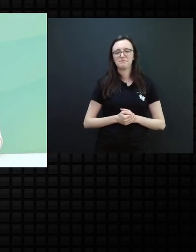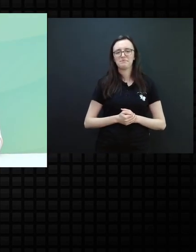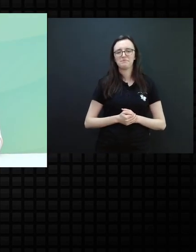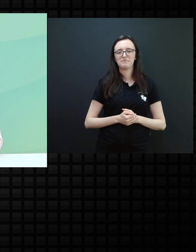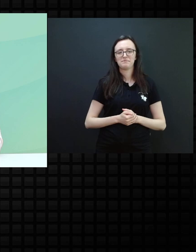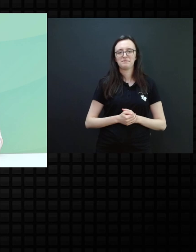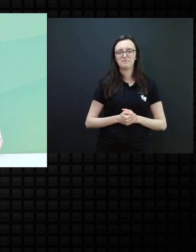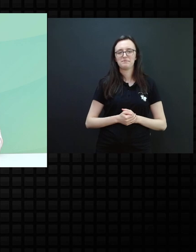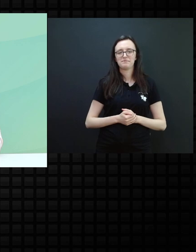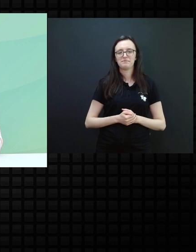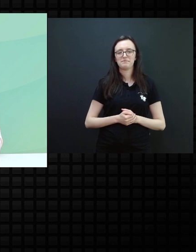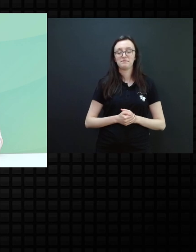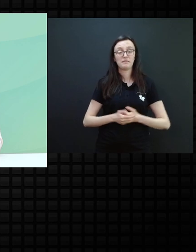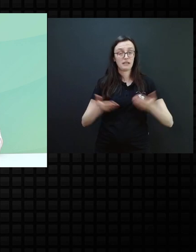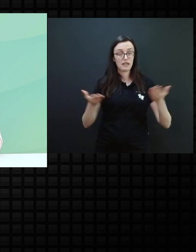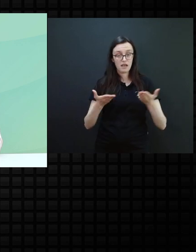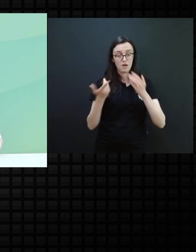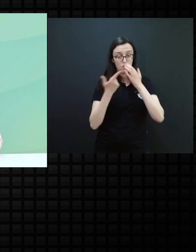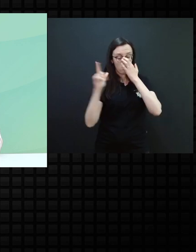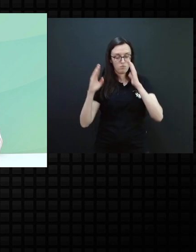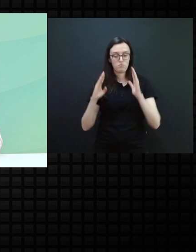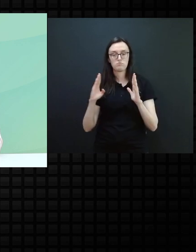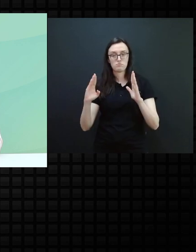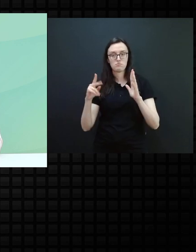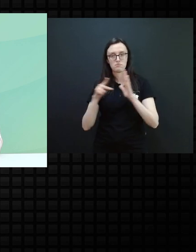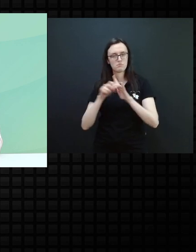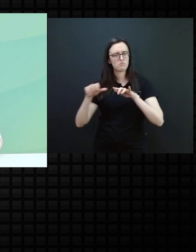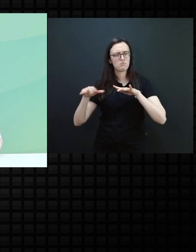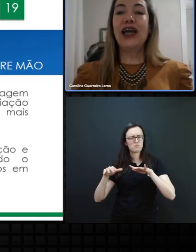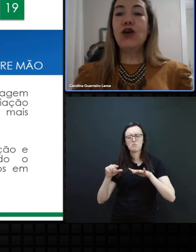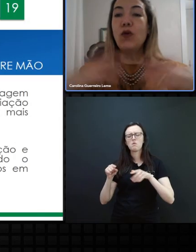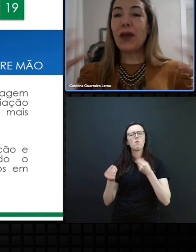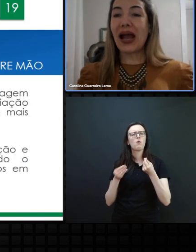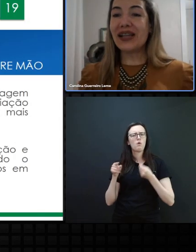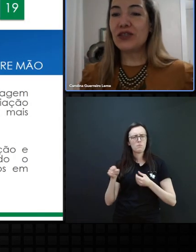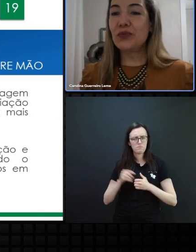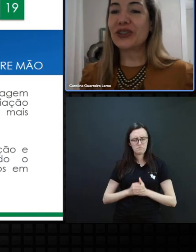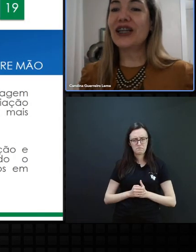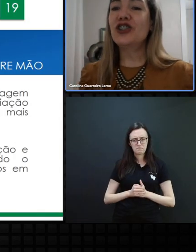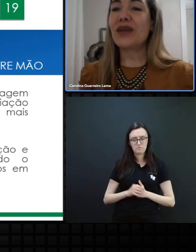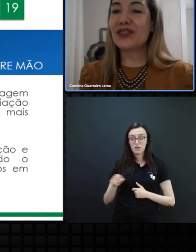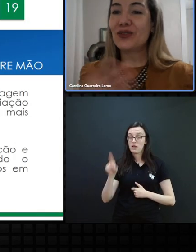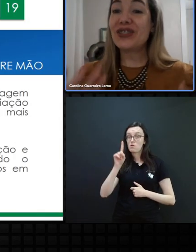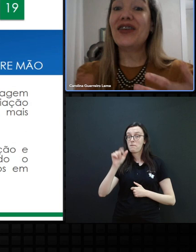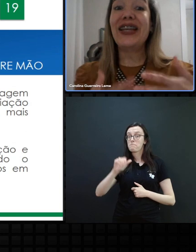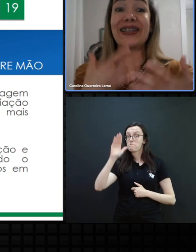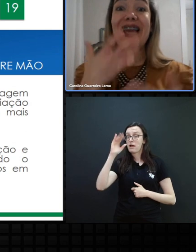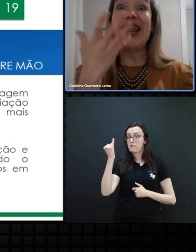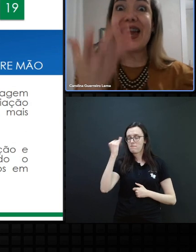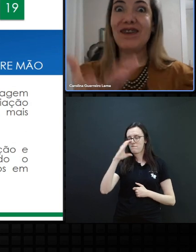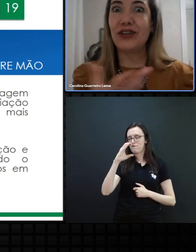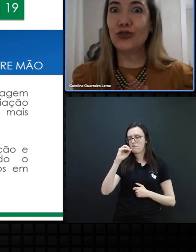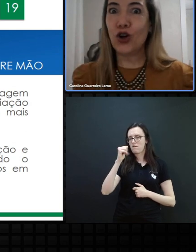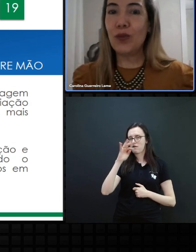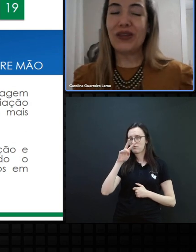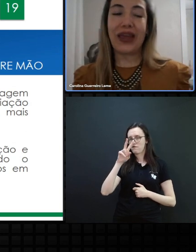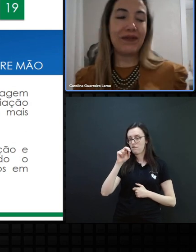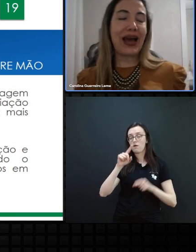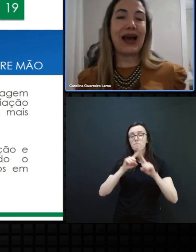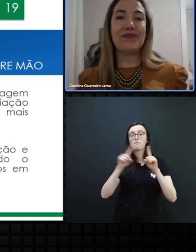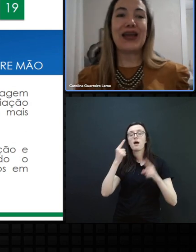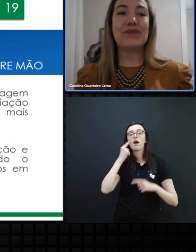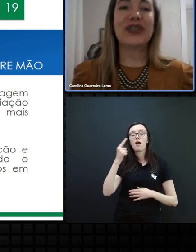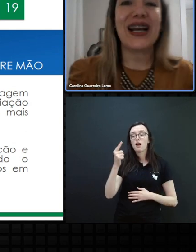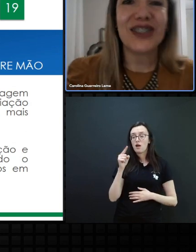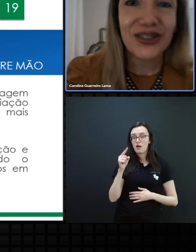Agora, o movimento coativo é não o mais importante, mas, inclusive, ele até leva o nome